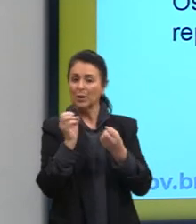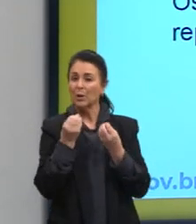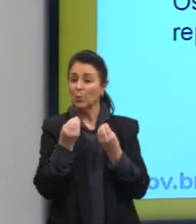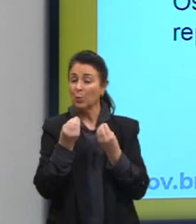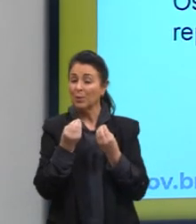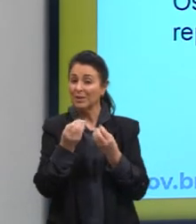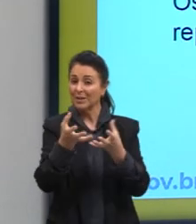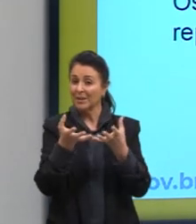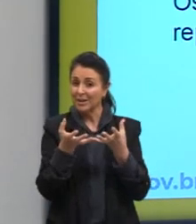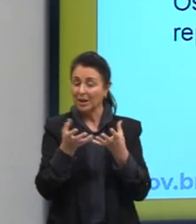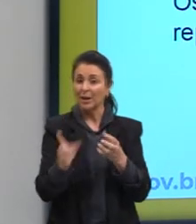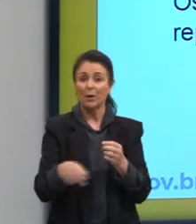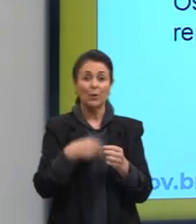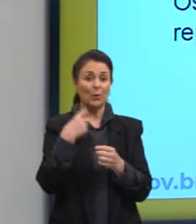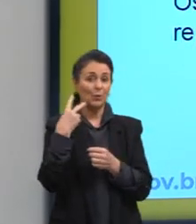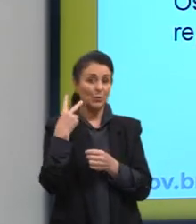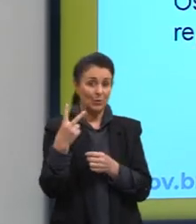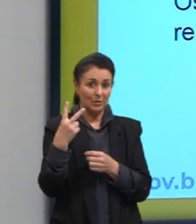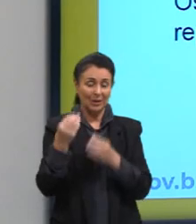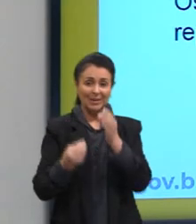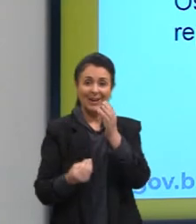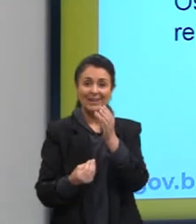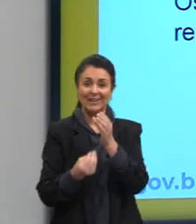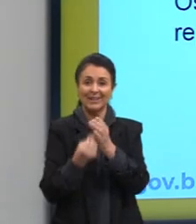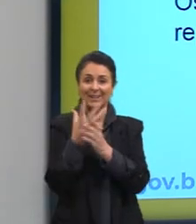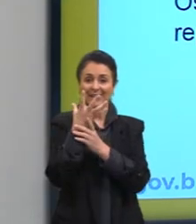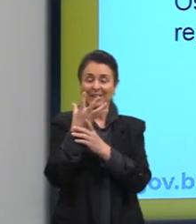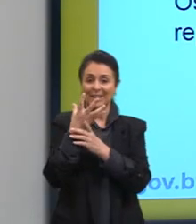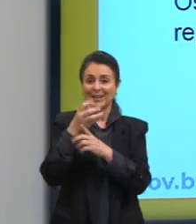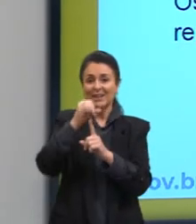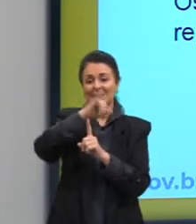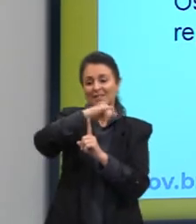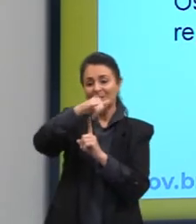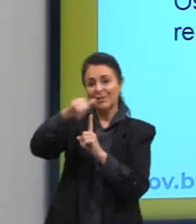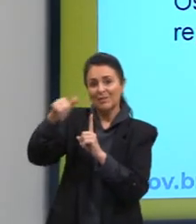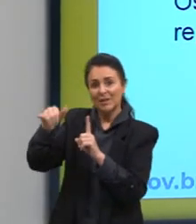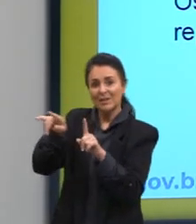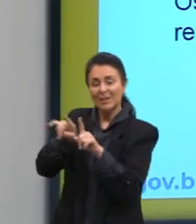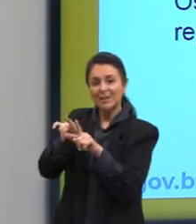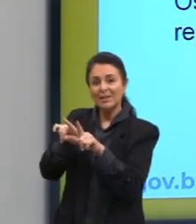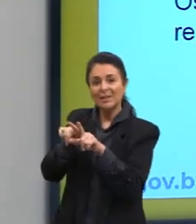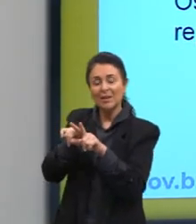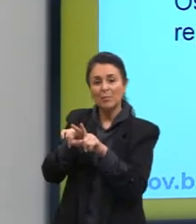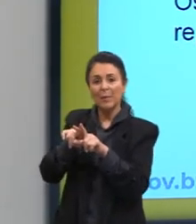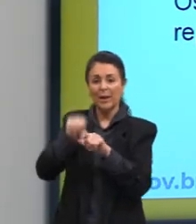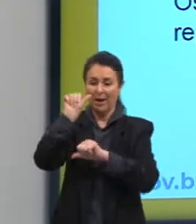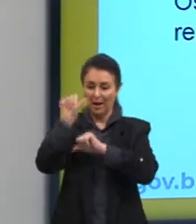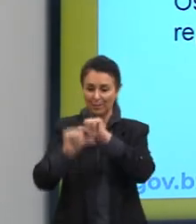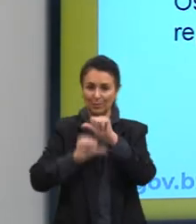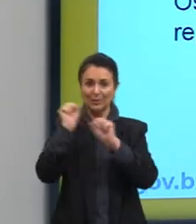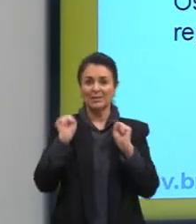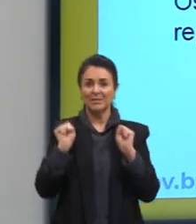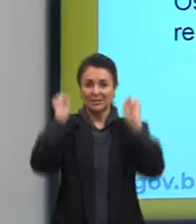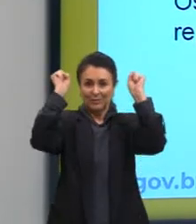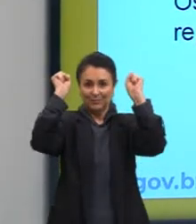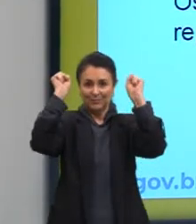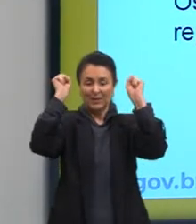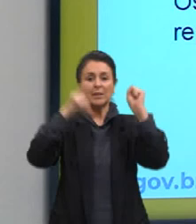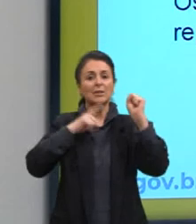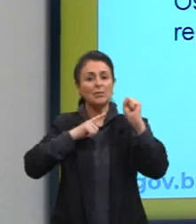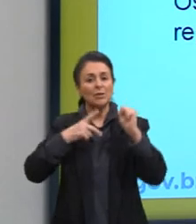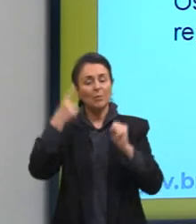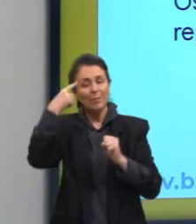acontecimentos são a invenção da imprensa e a reforma. A gente percebe que o Menóquio tinha uma ideia própria de